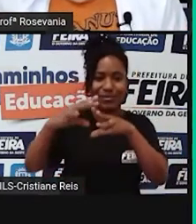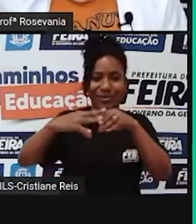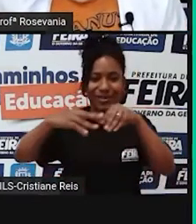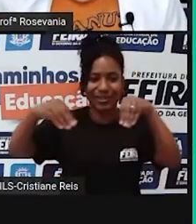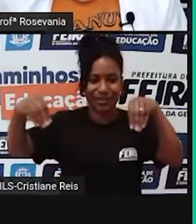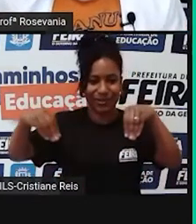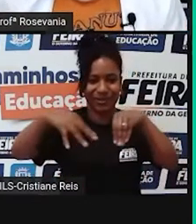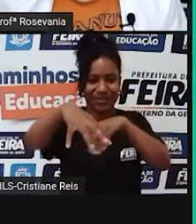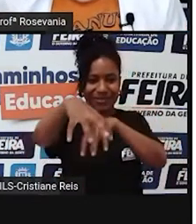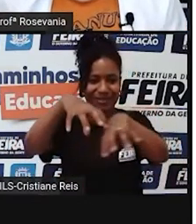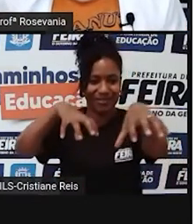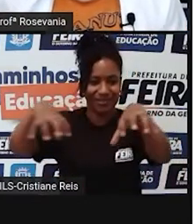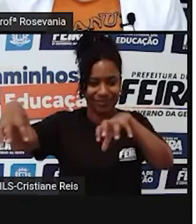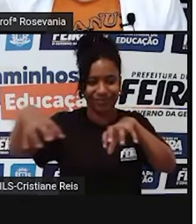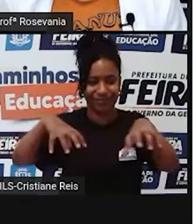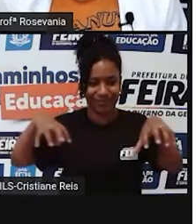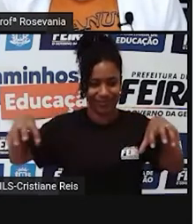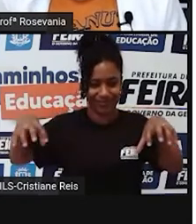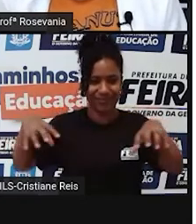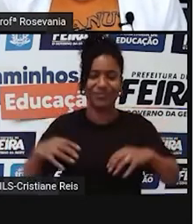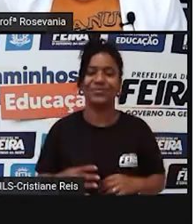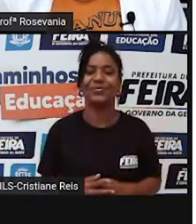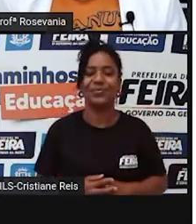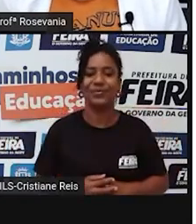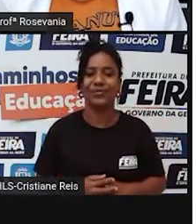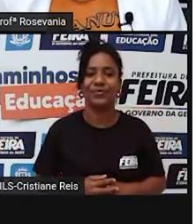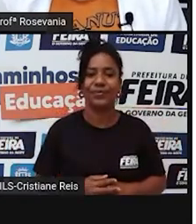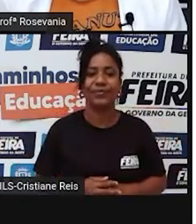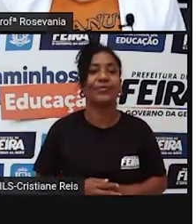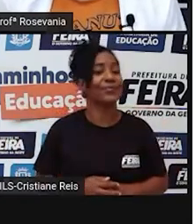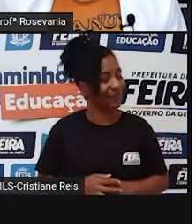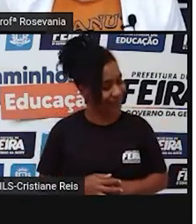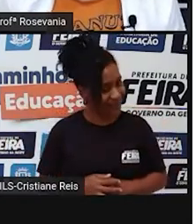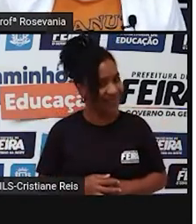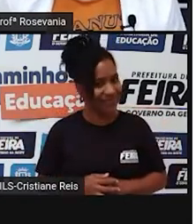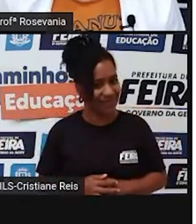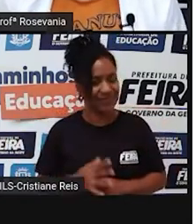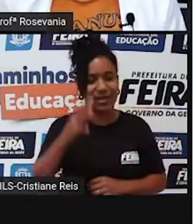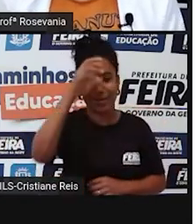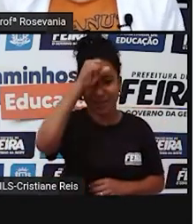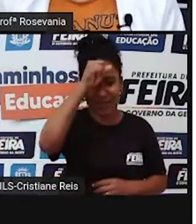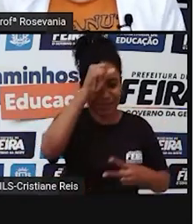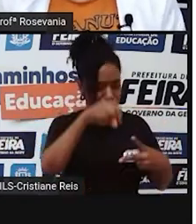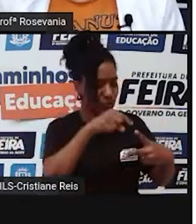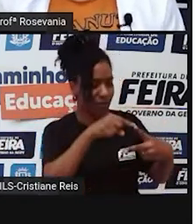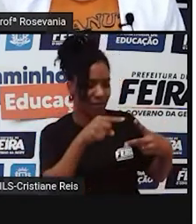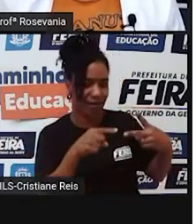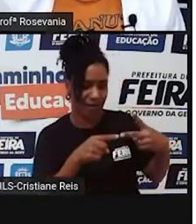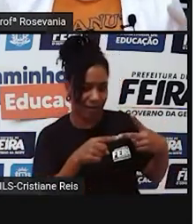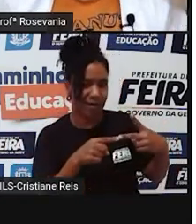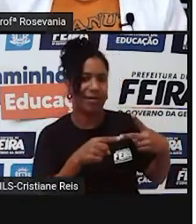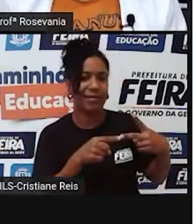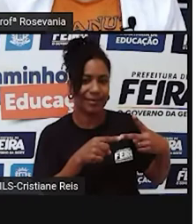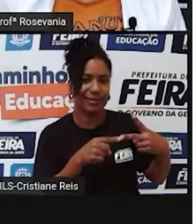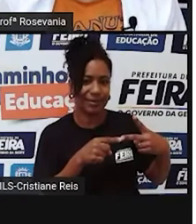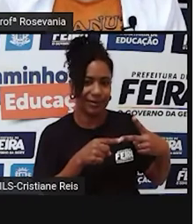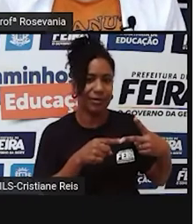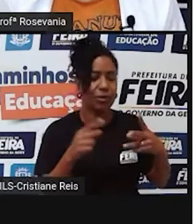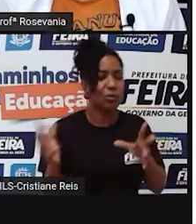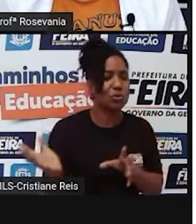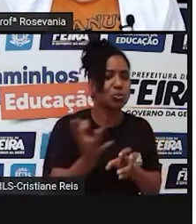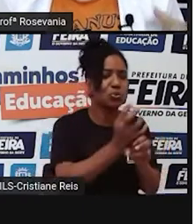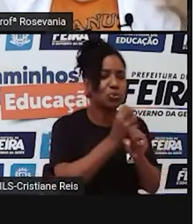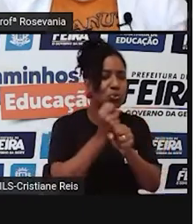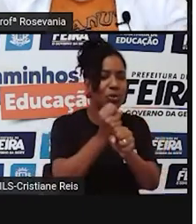população relativa. Então, agora que eu já sei, né, a diferença entre populoso, que é esse número total de